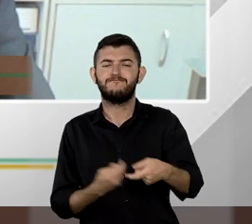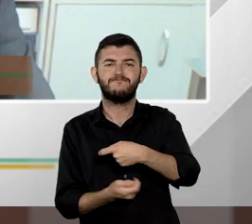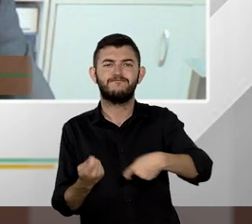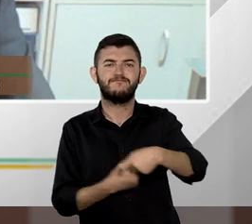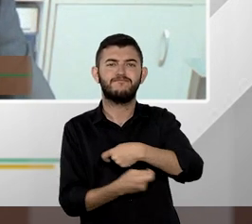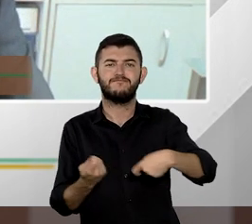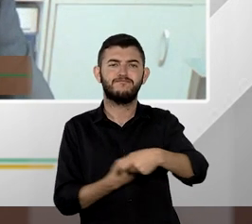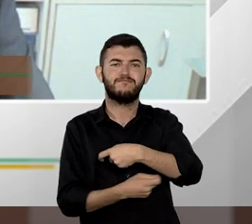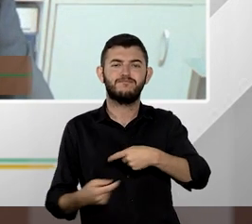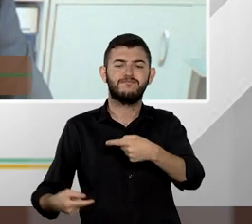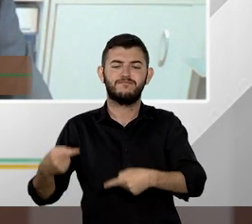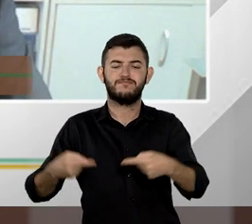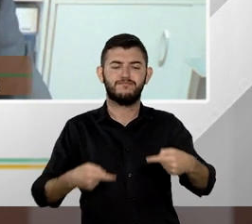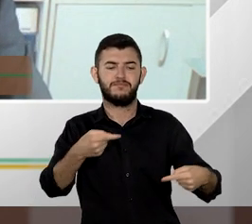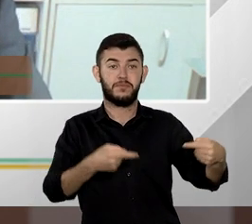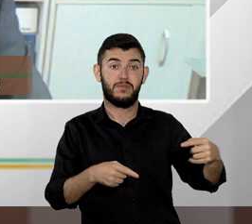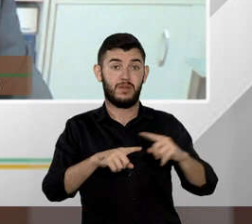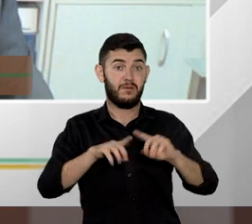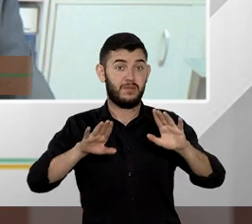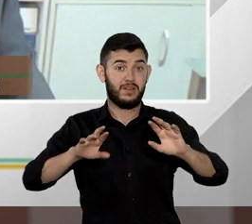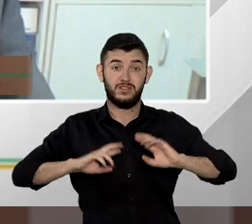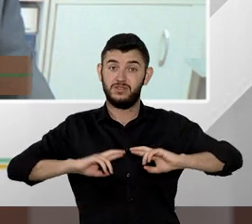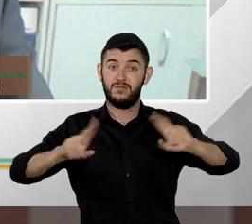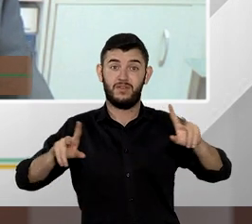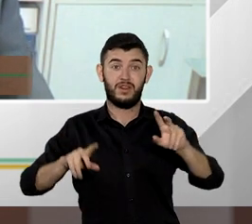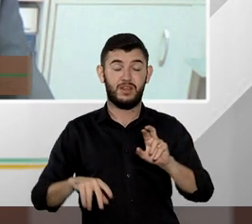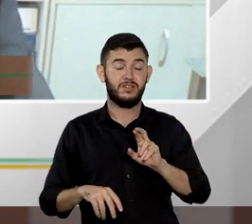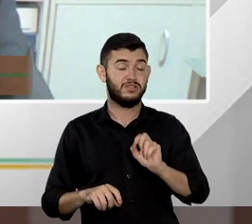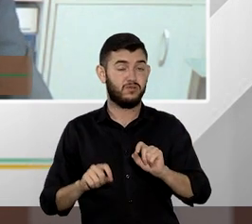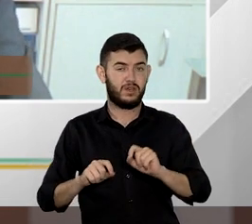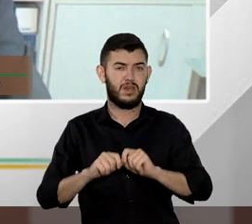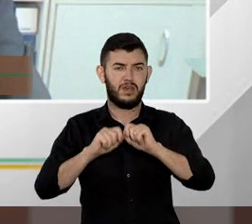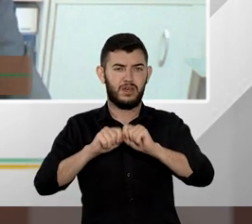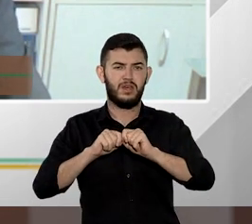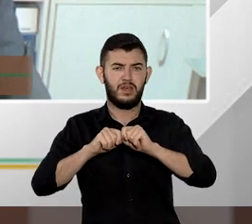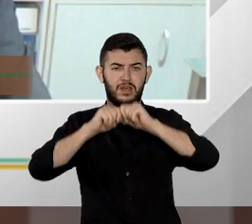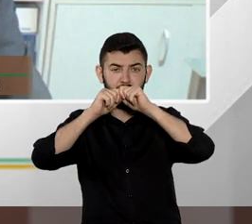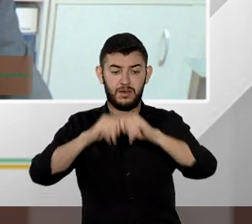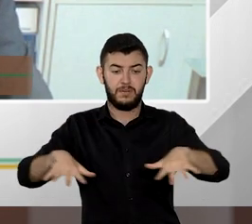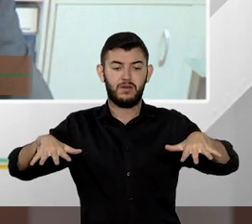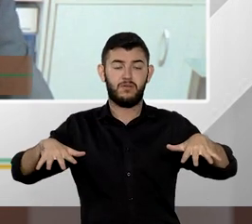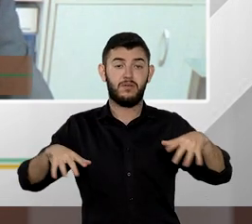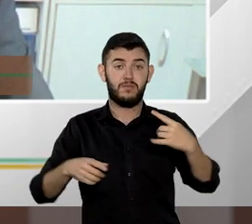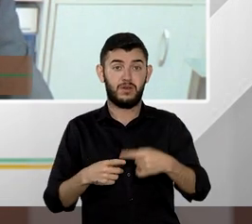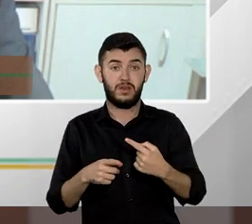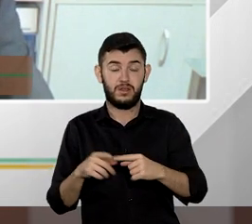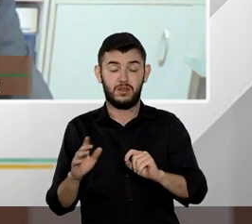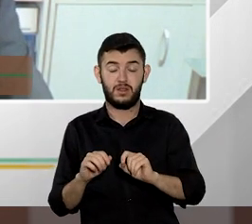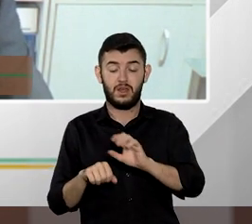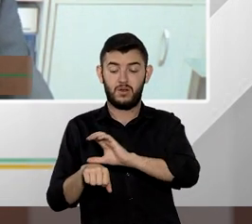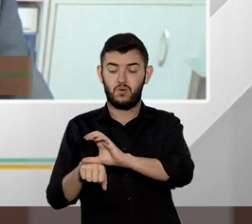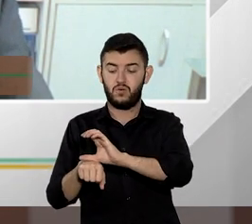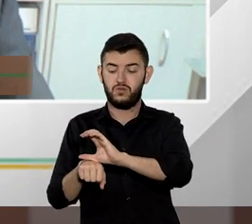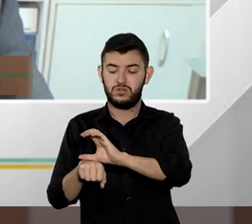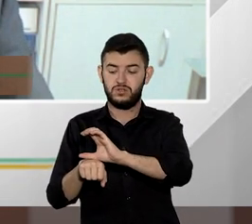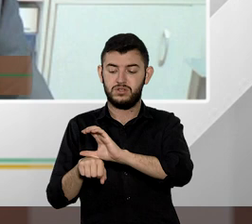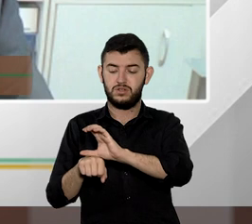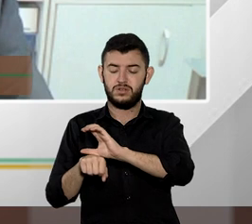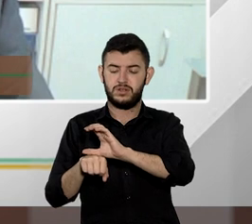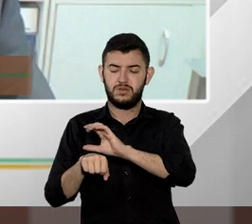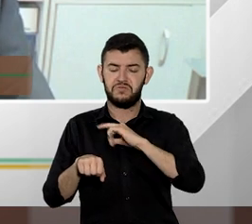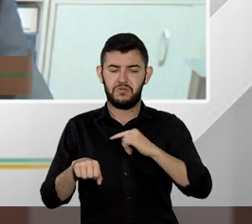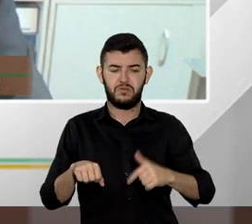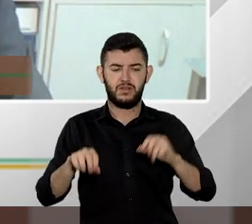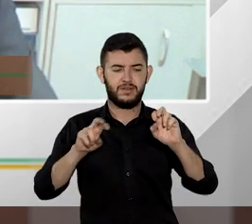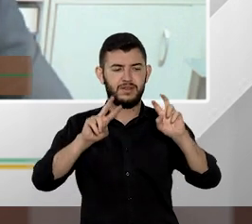porque na repercussão geral a gente não tem uma previsão no texto constitucional de temas com presunção